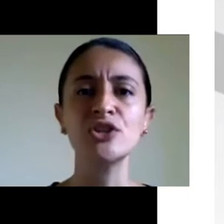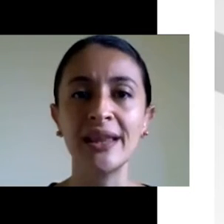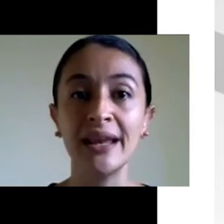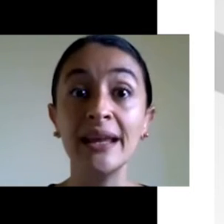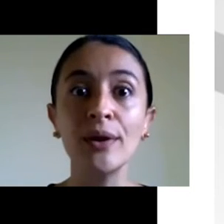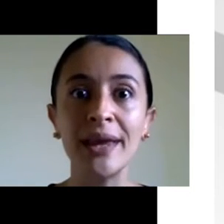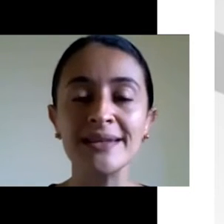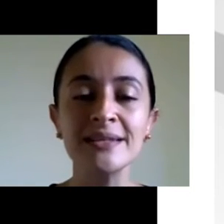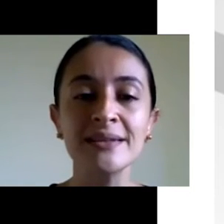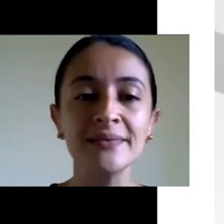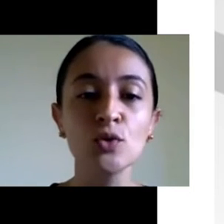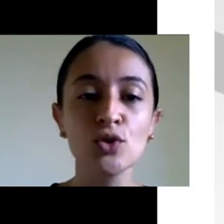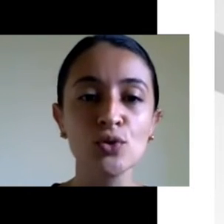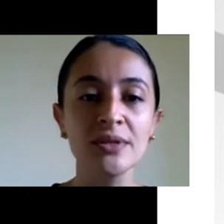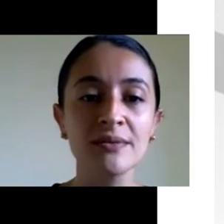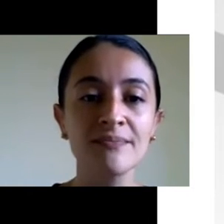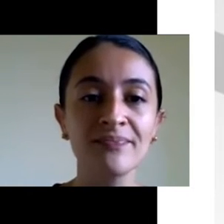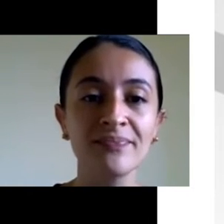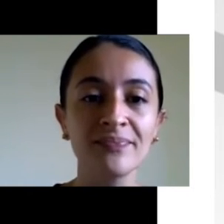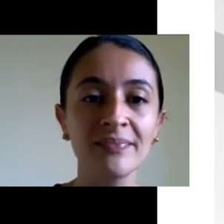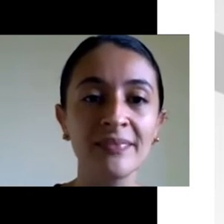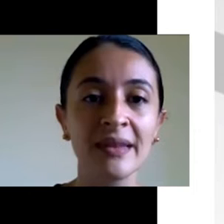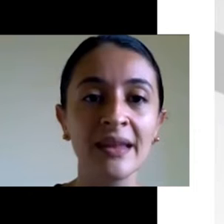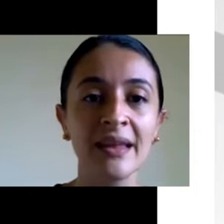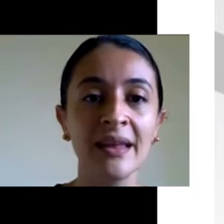que às vezes a gente até nem conhece no SUS.